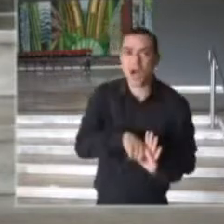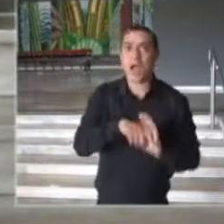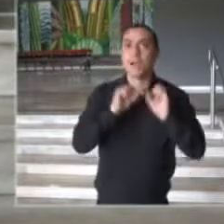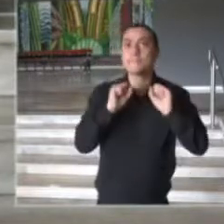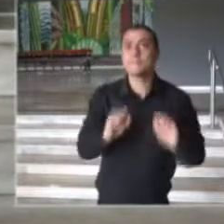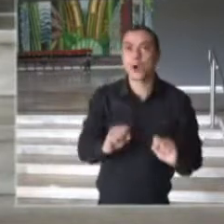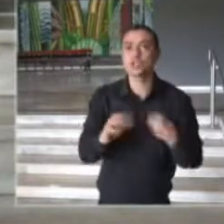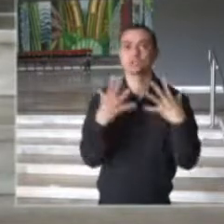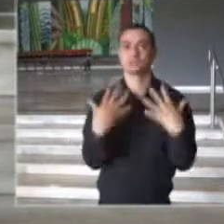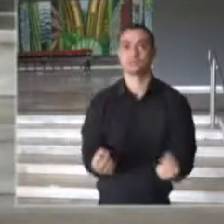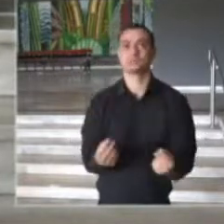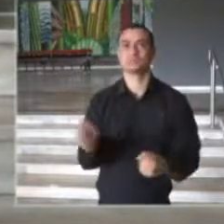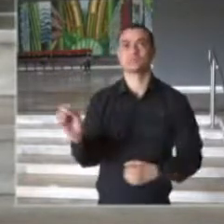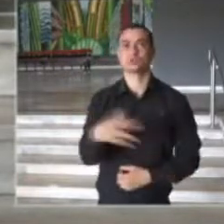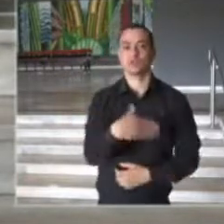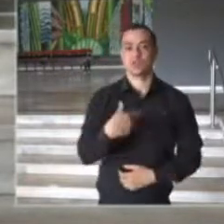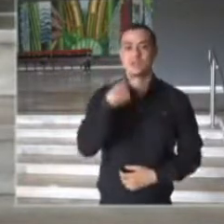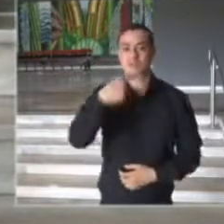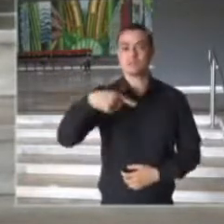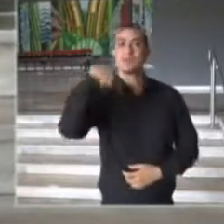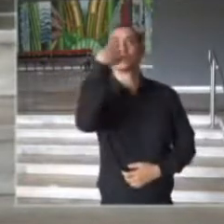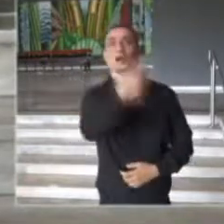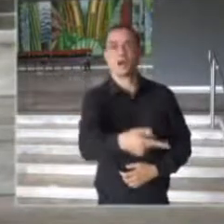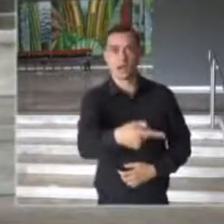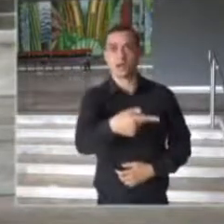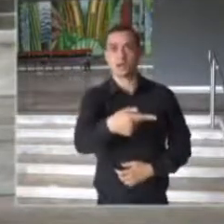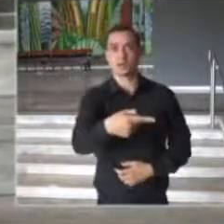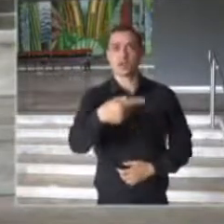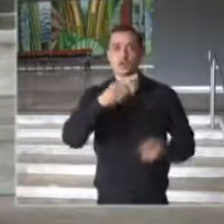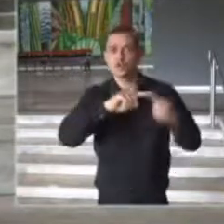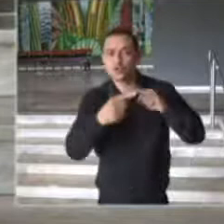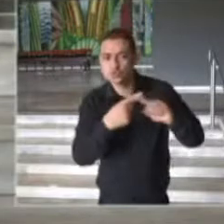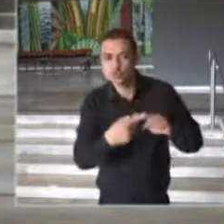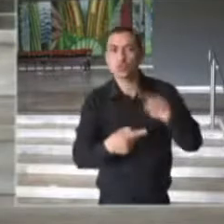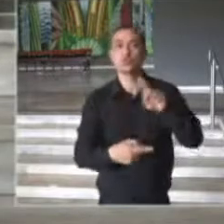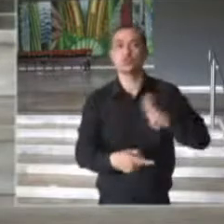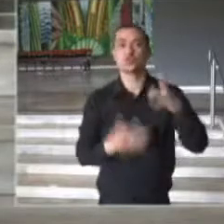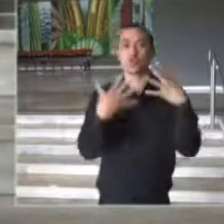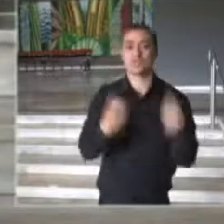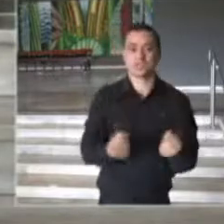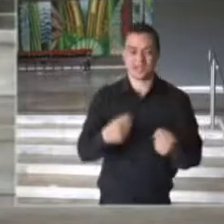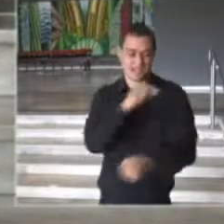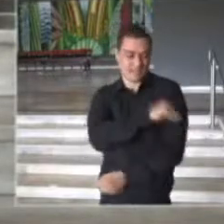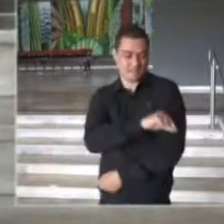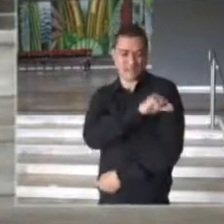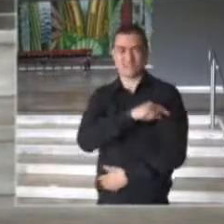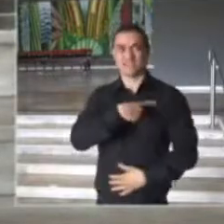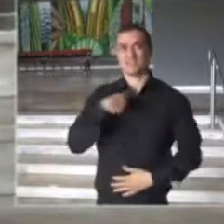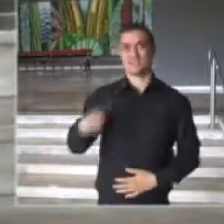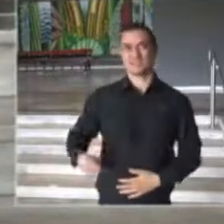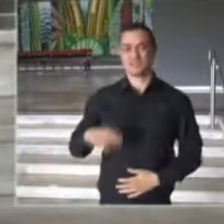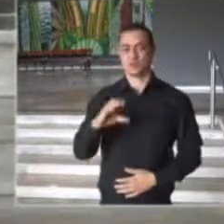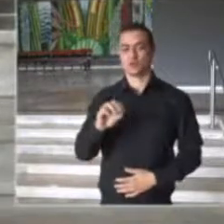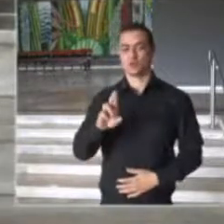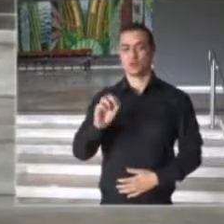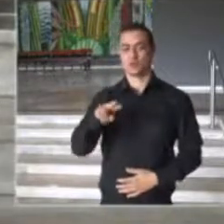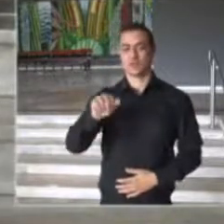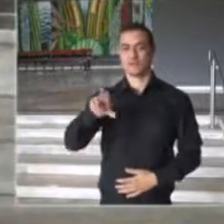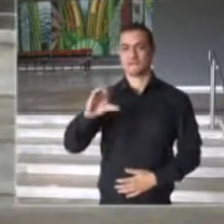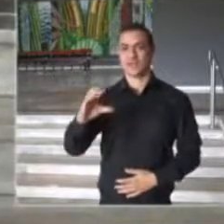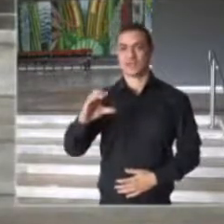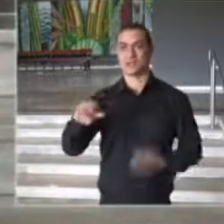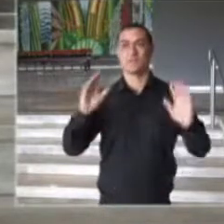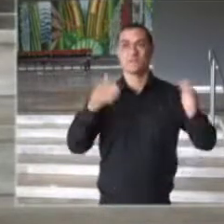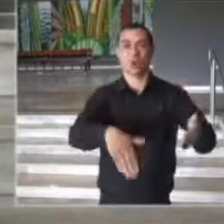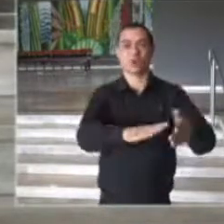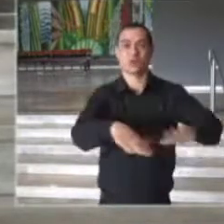possibilidade de deliberar na próxima semana sobre o uso, a aplicação da vacina Coronavac para crianças. E,